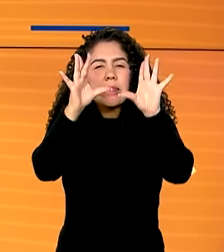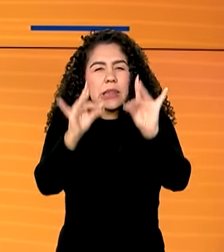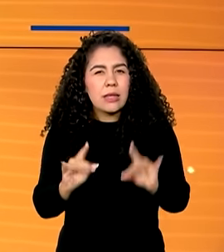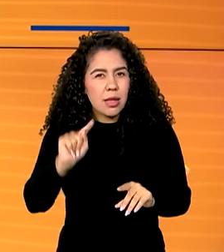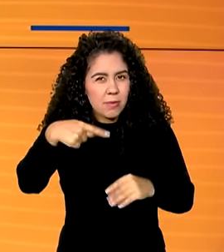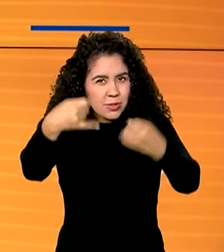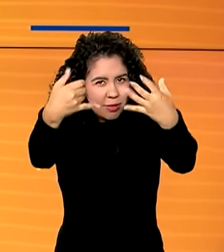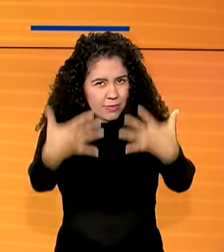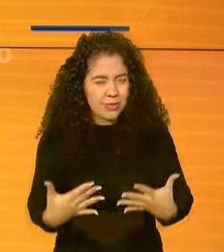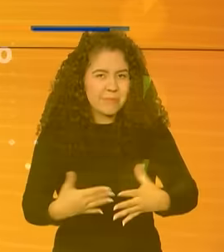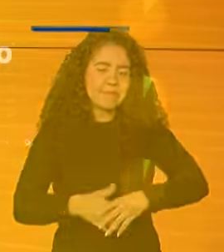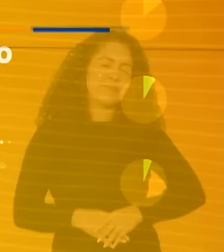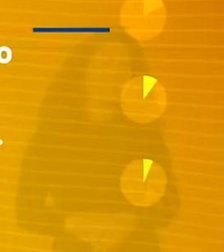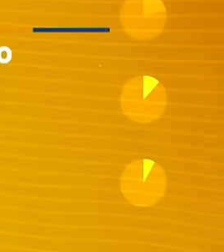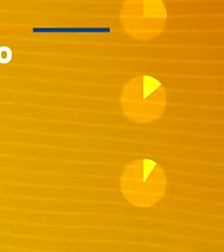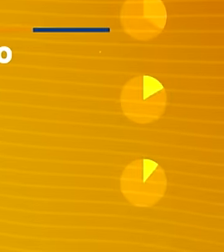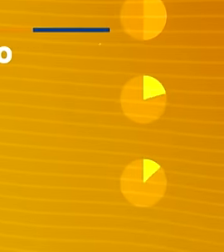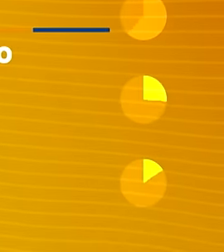detalhes já, já.